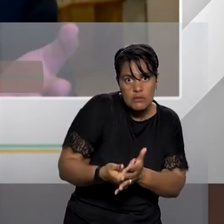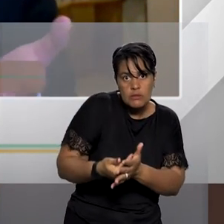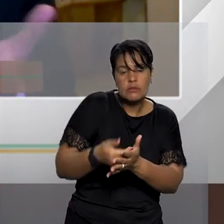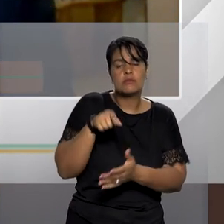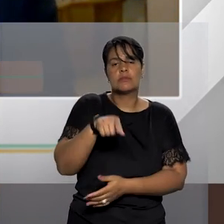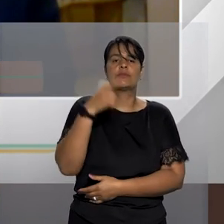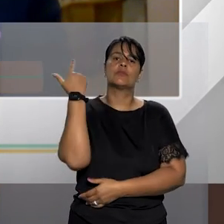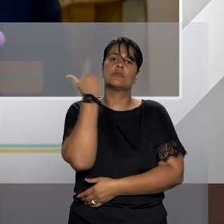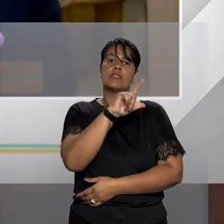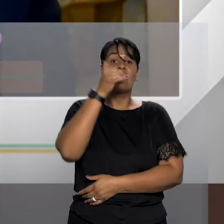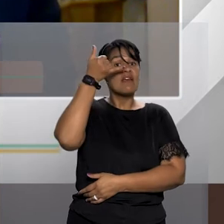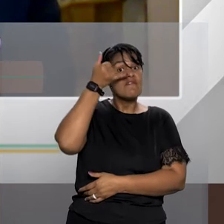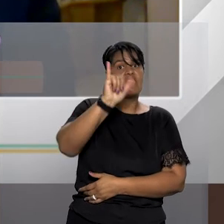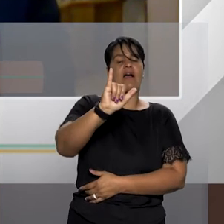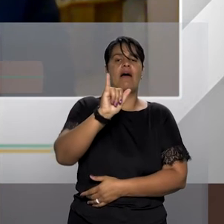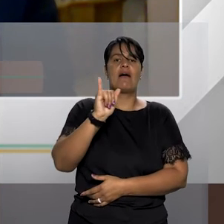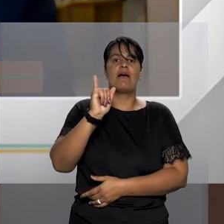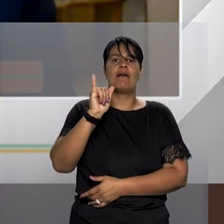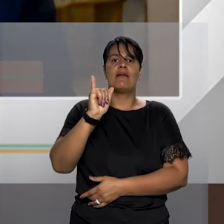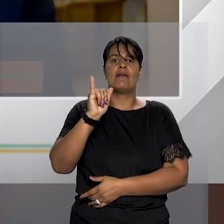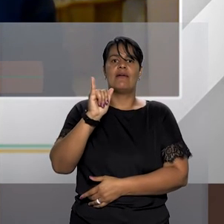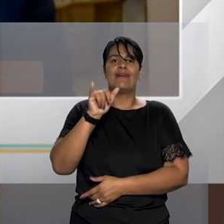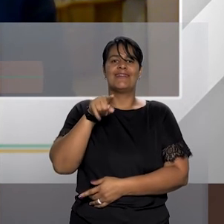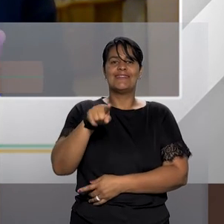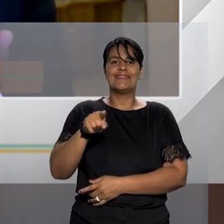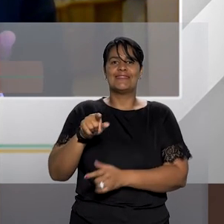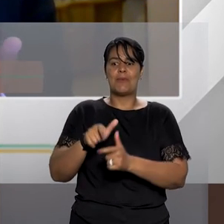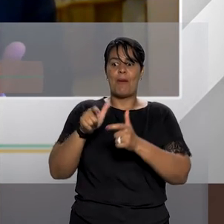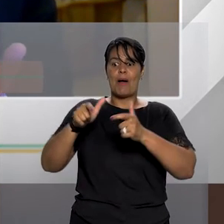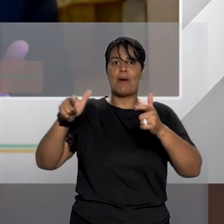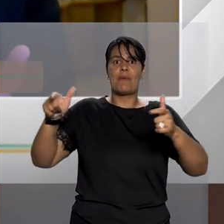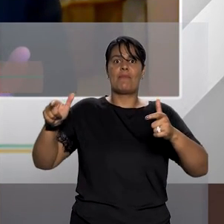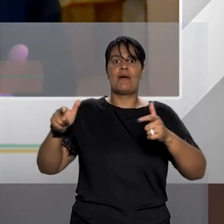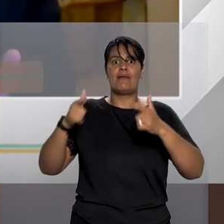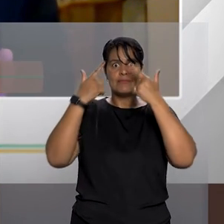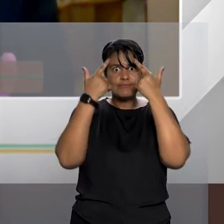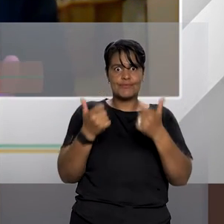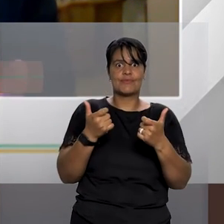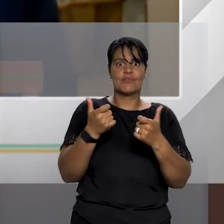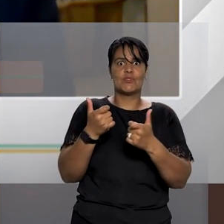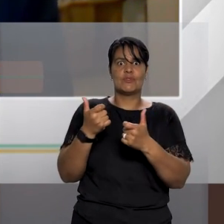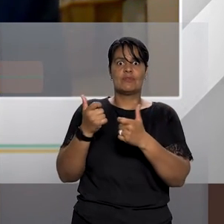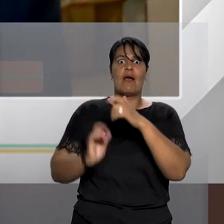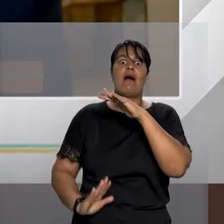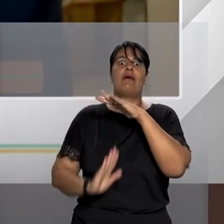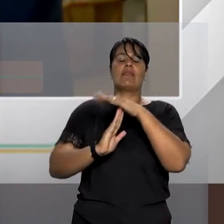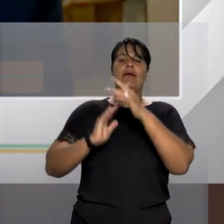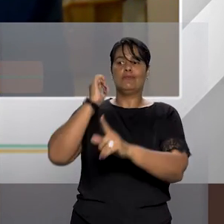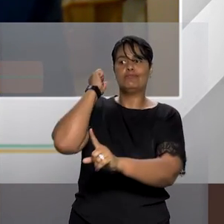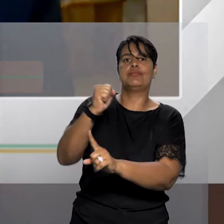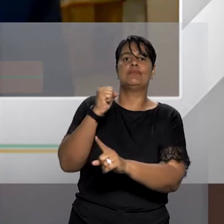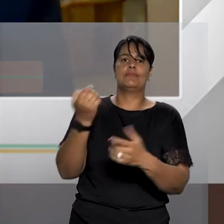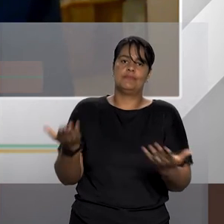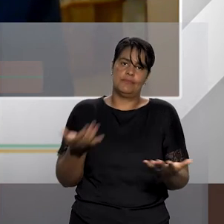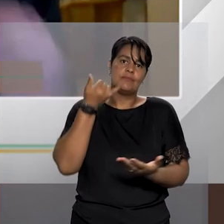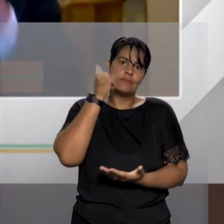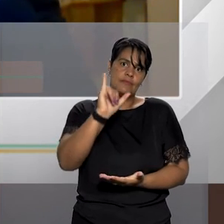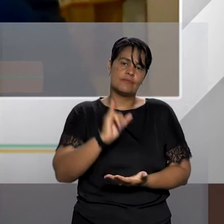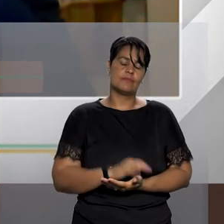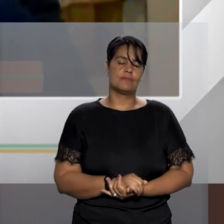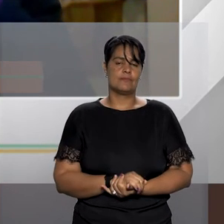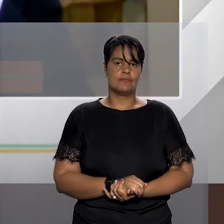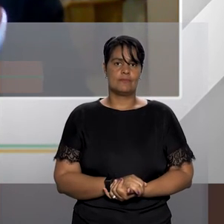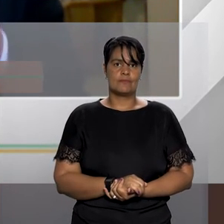para tentar interromper a escalada dessa violência para evitar que essa violência chegue ao feminicídio